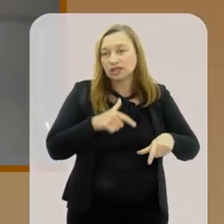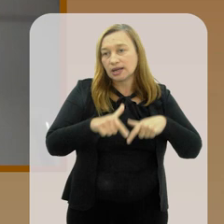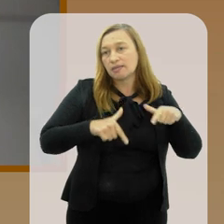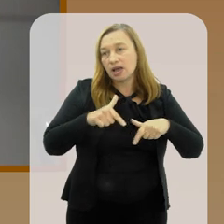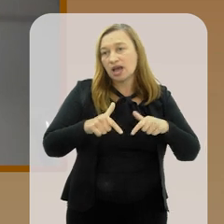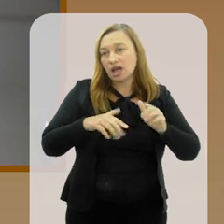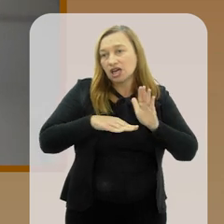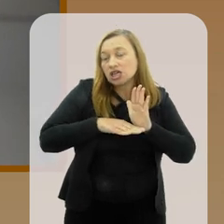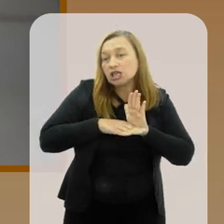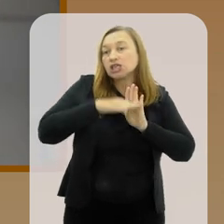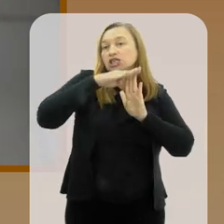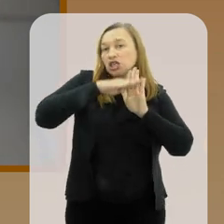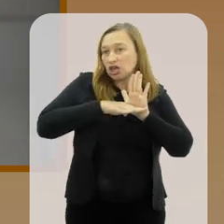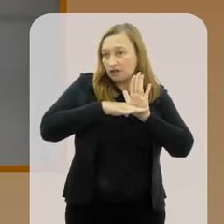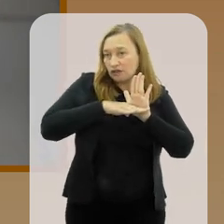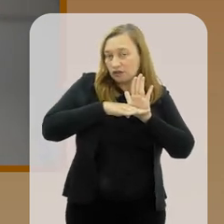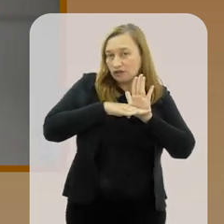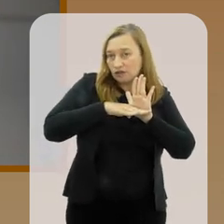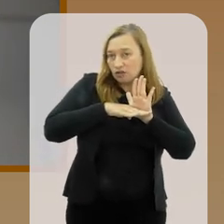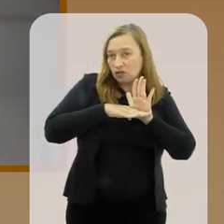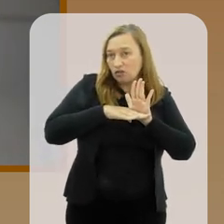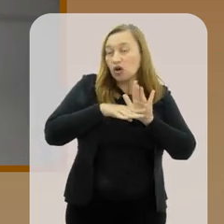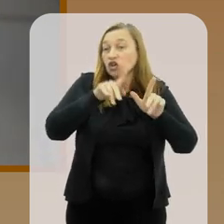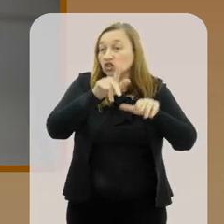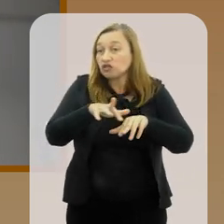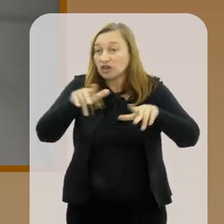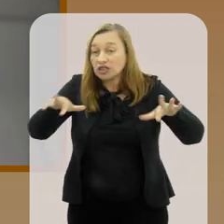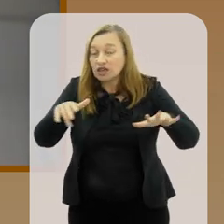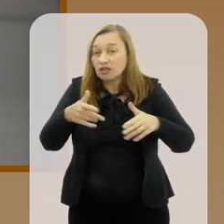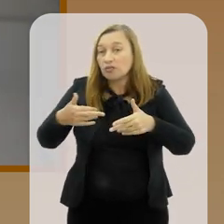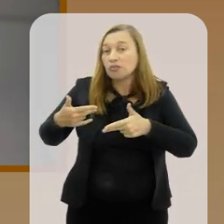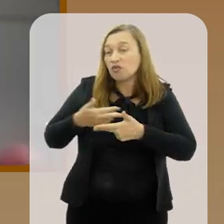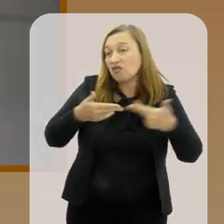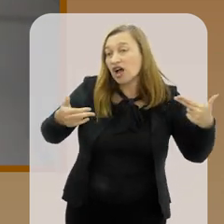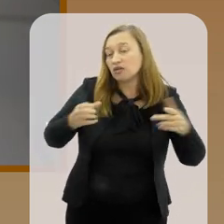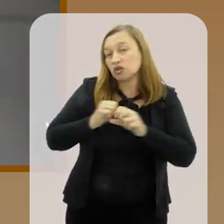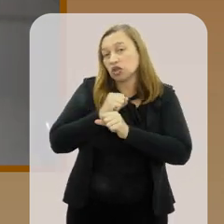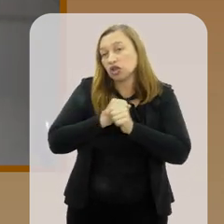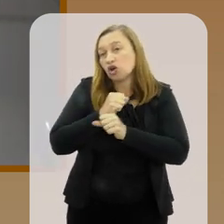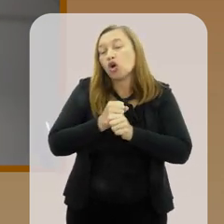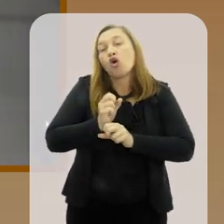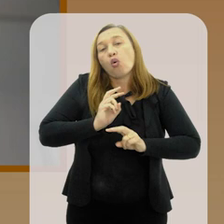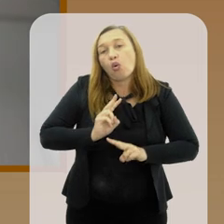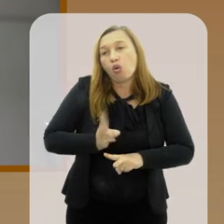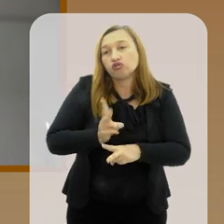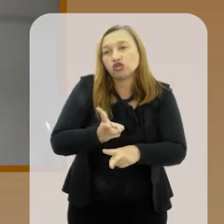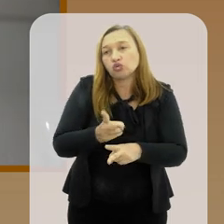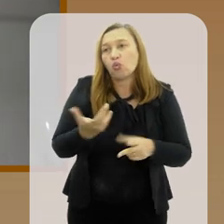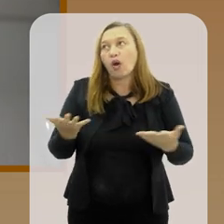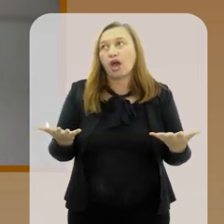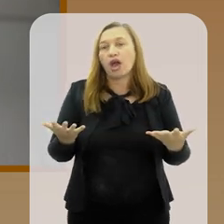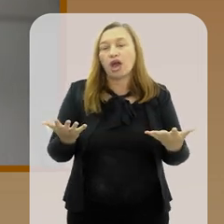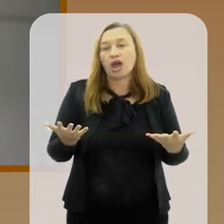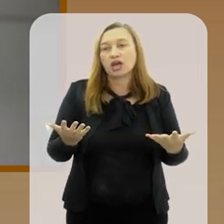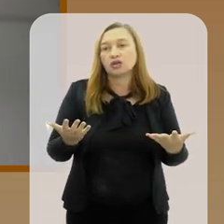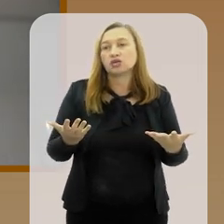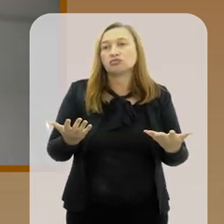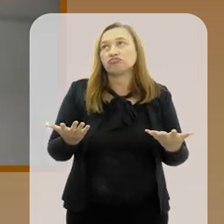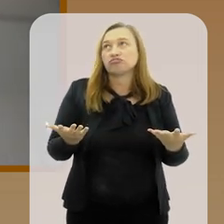competências no nível de execução e o seu diferencial por muito tempo. Ele continua frequentemente